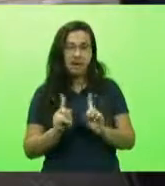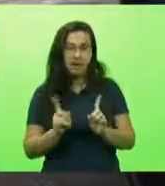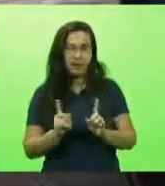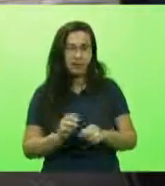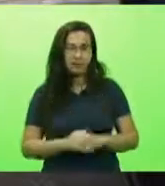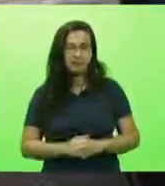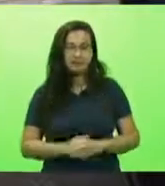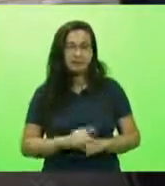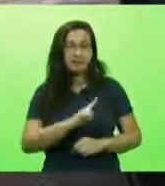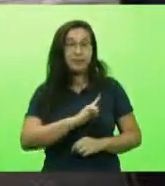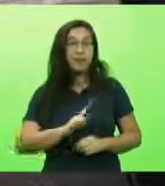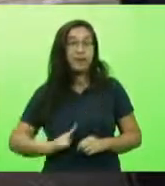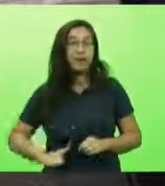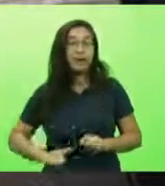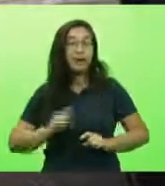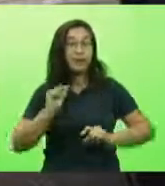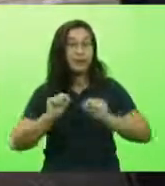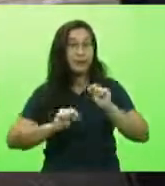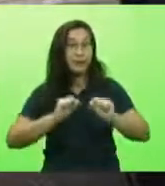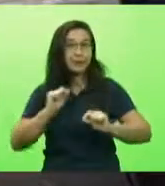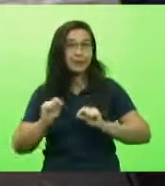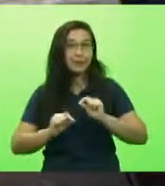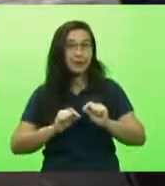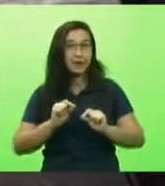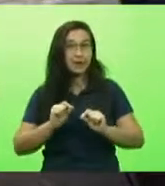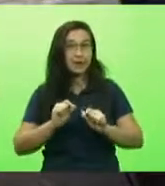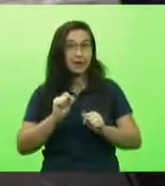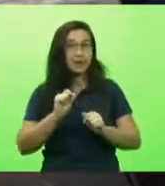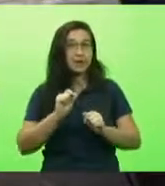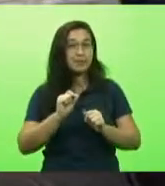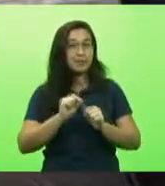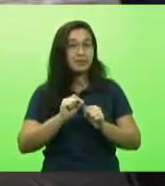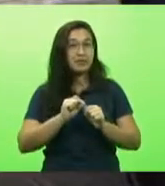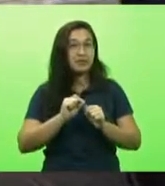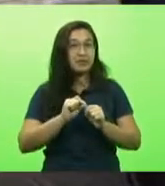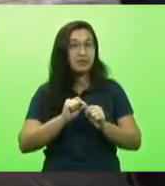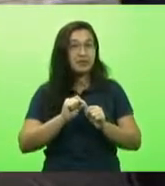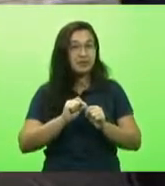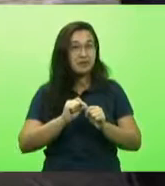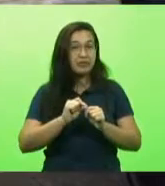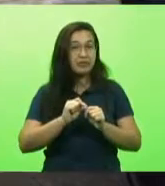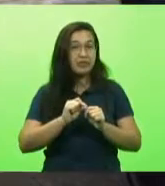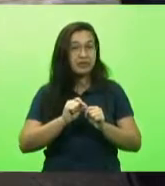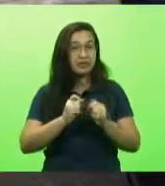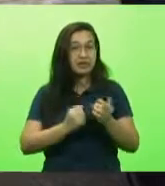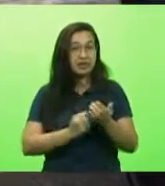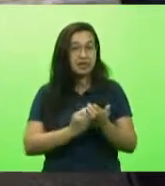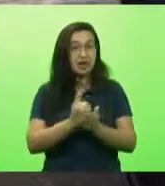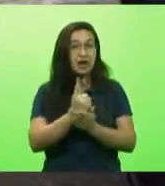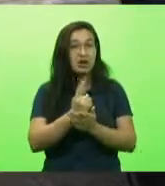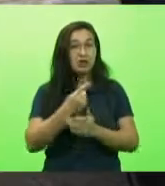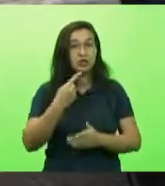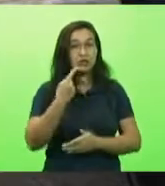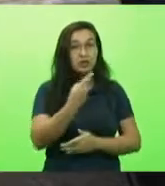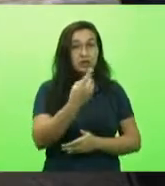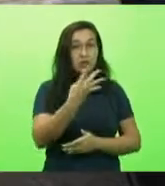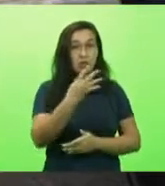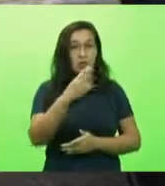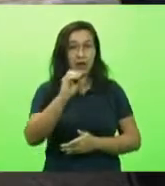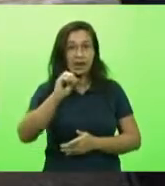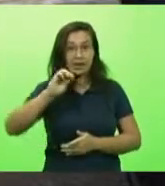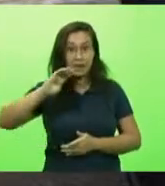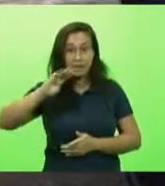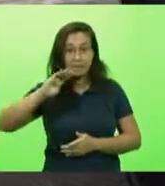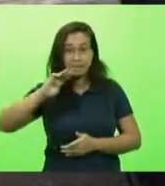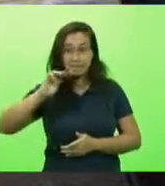O governo fez um superávit mesmo tendo gastado 140 milhões de